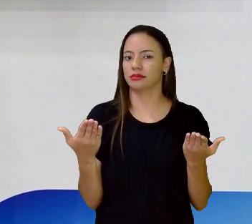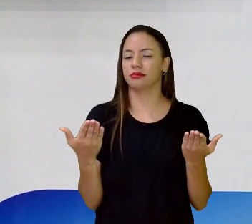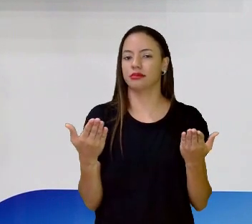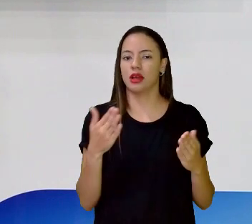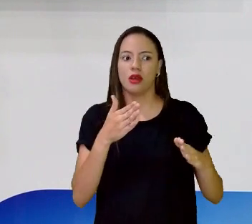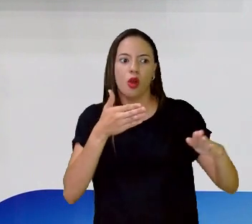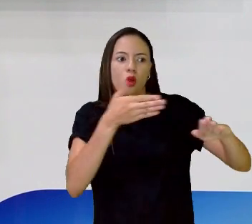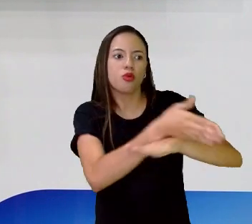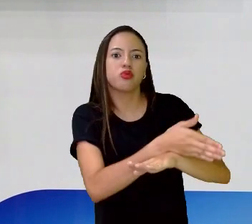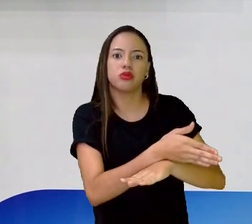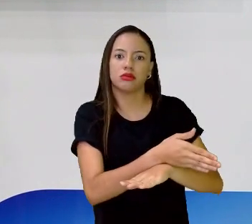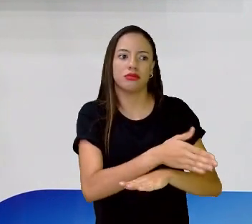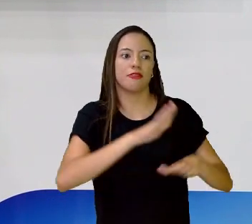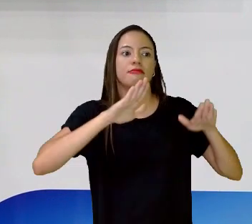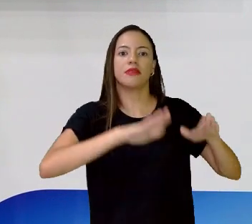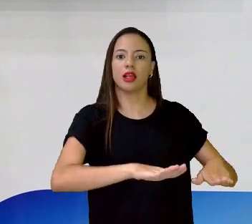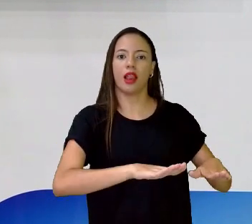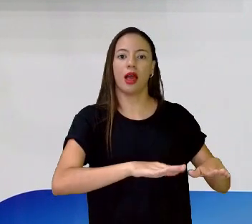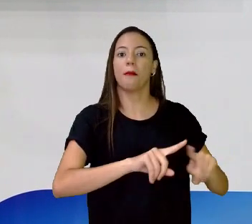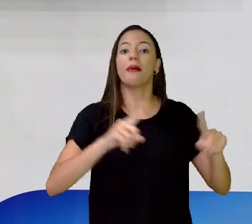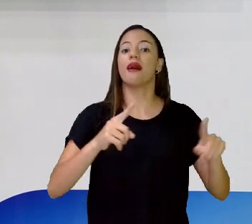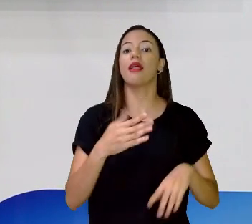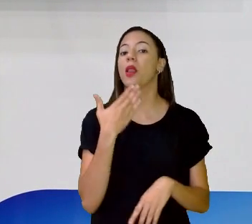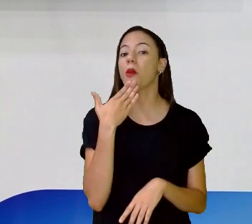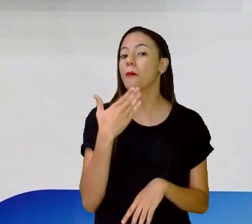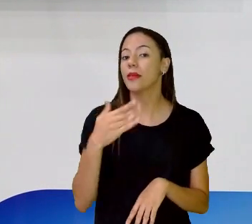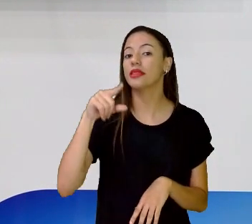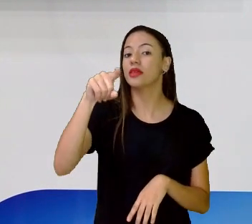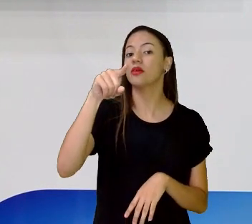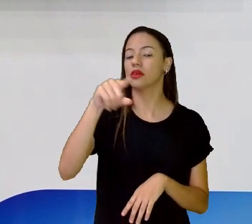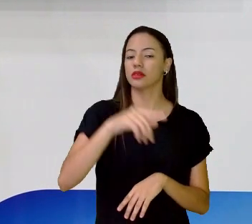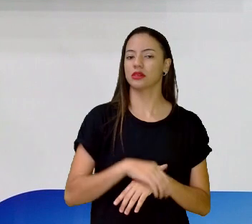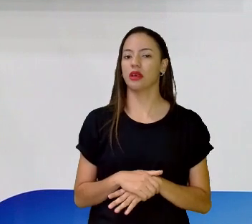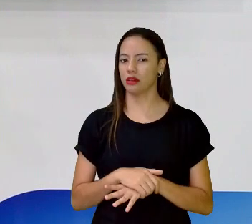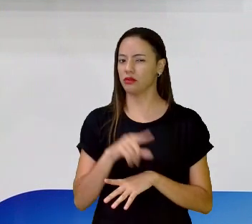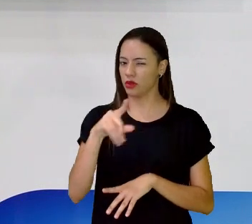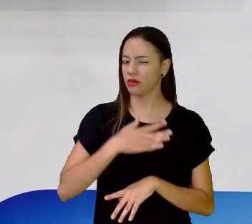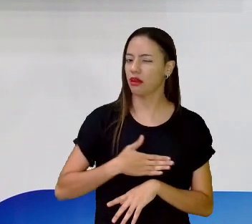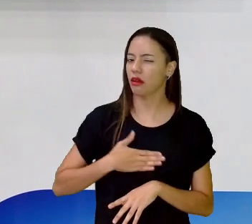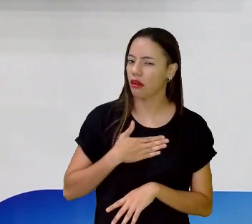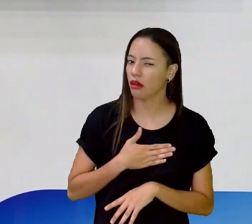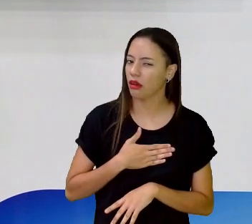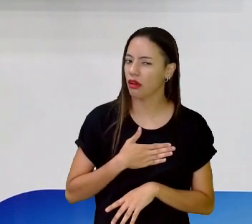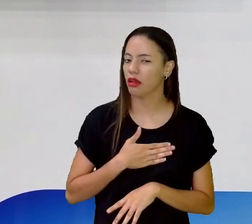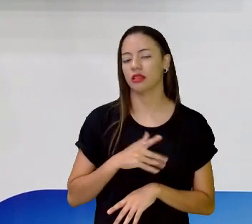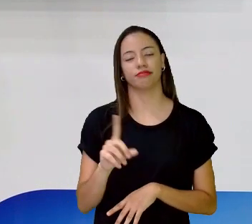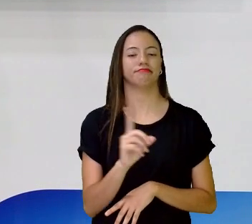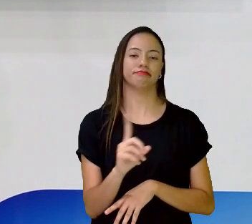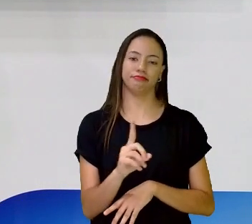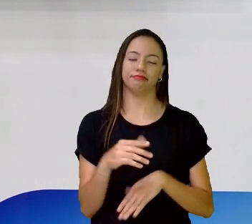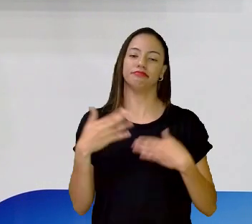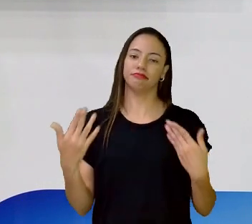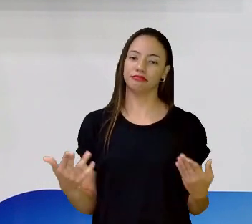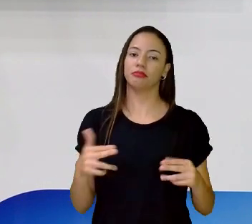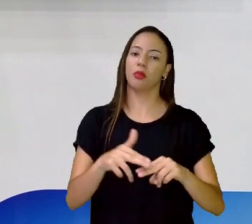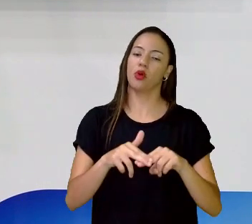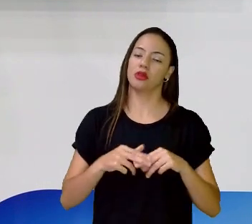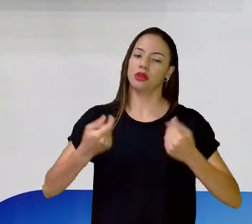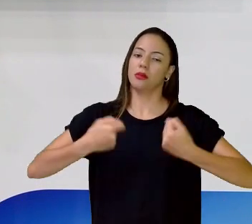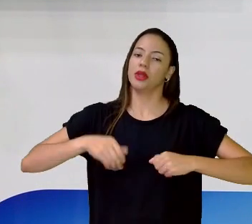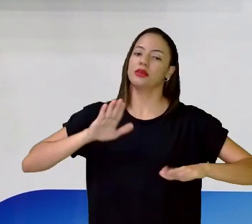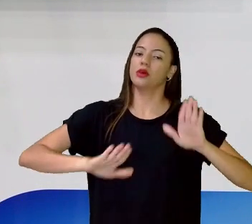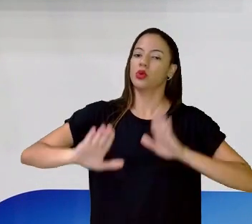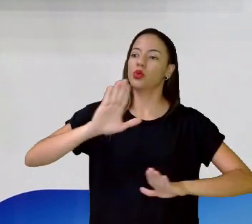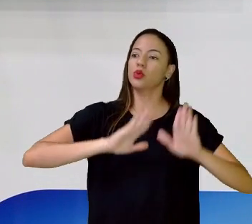invade para ficar ali para sempre, sem autorização, eu acho que ninguém vai gostar, né? Então, muitas vezes, é por isso que a gente tem que ter o cuidado, saber